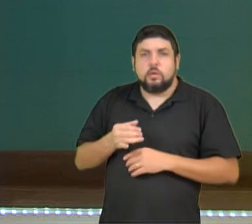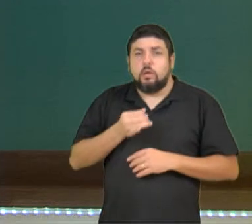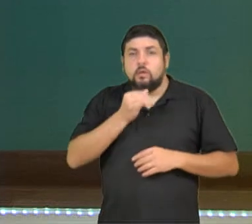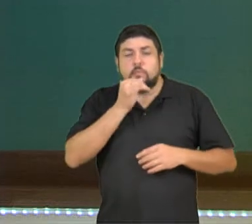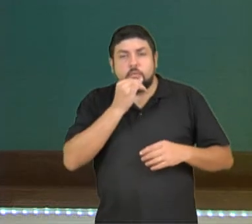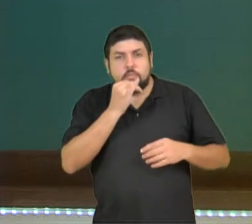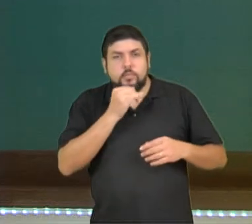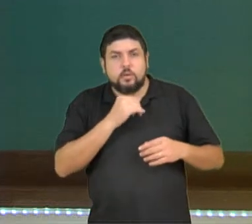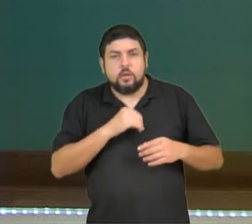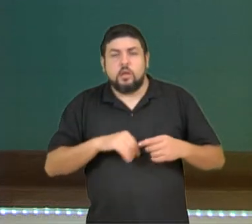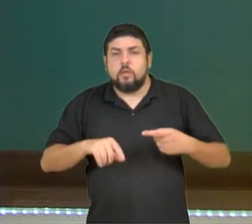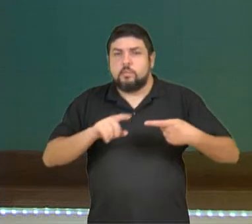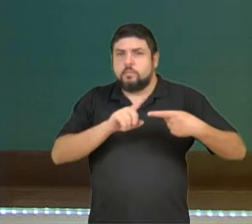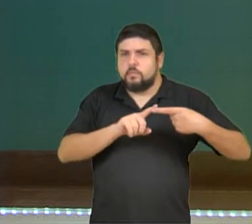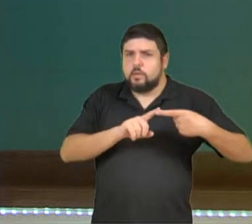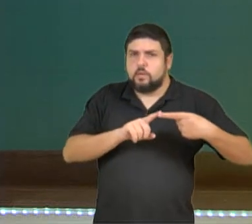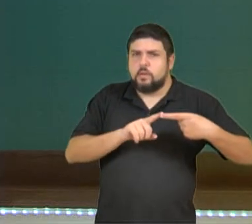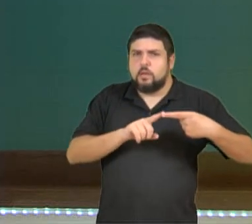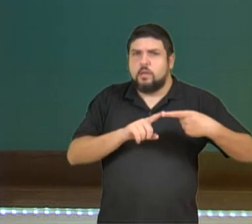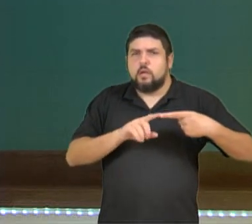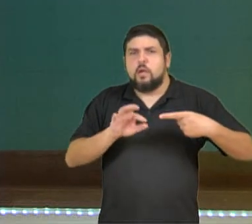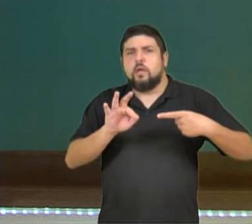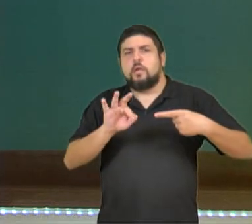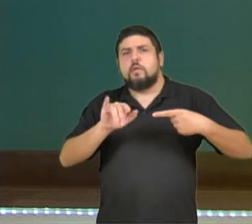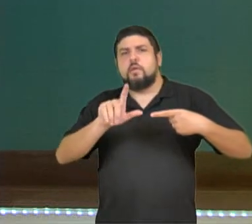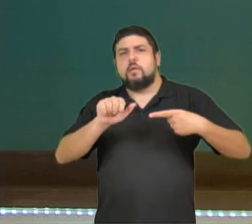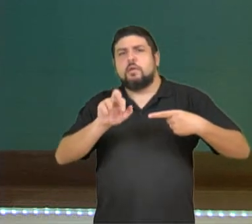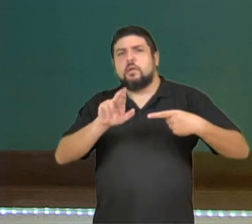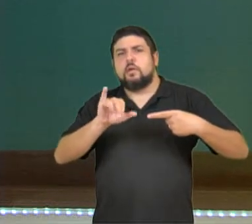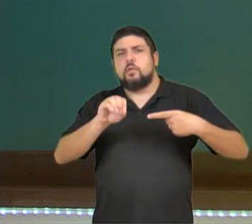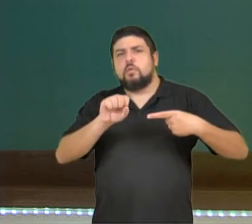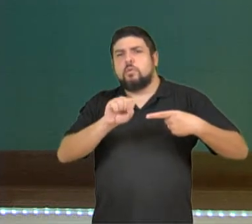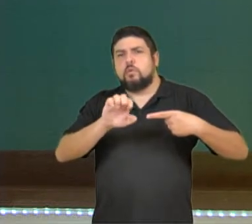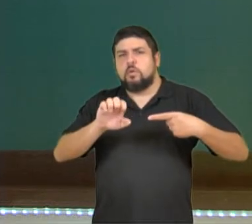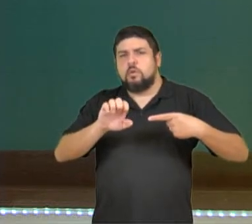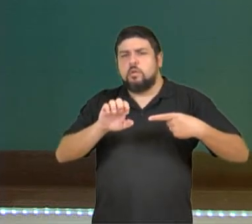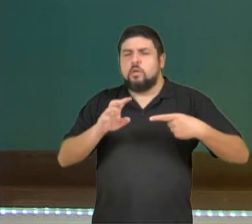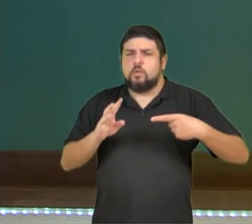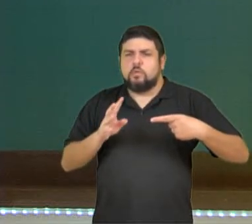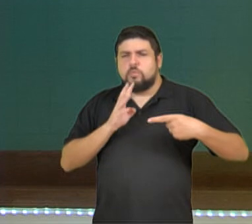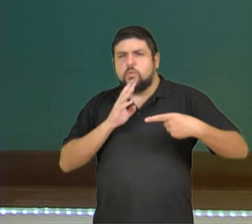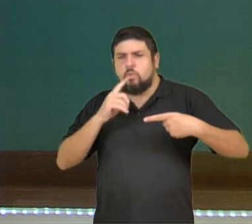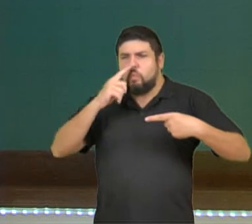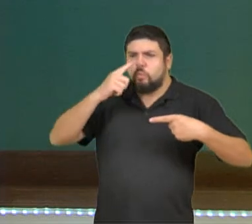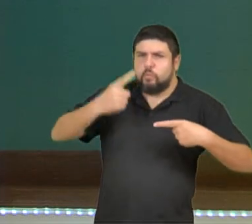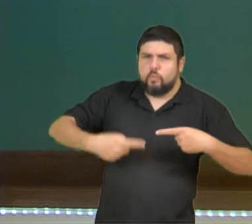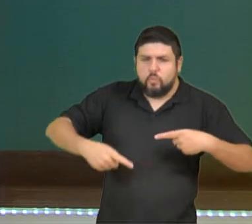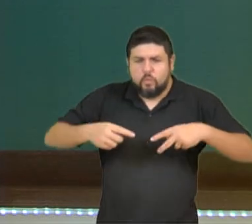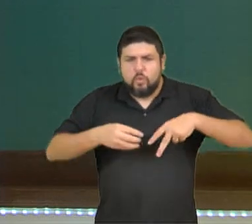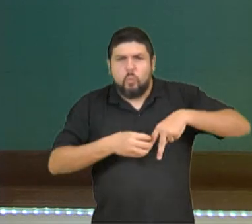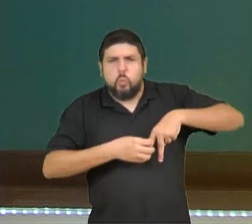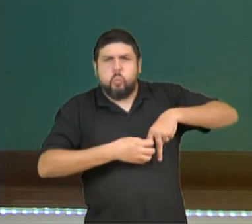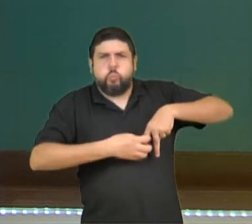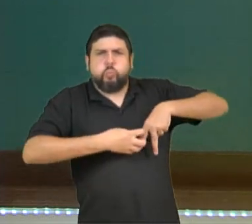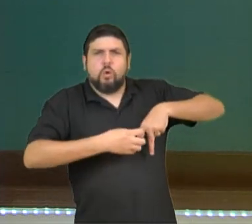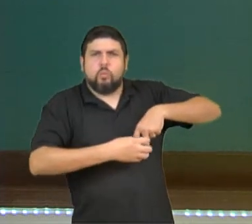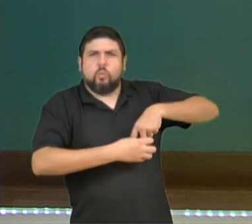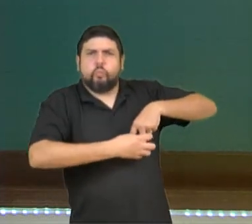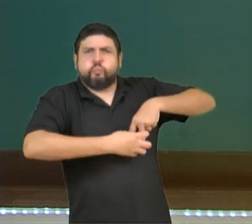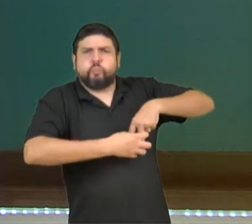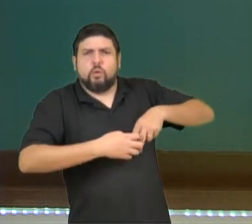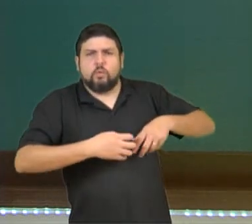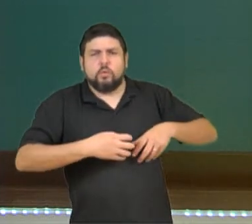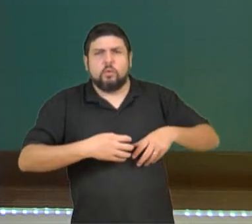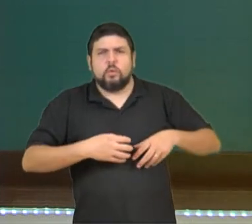filariose, conhecida por elefantíase, uma doença causada por um verme que obstrui os vasos sanguíneos,